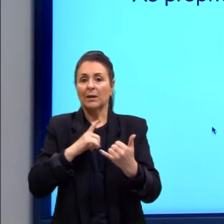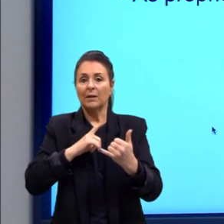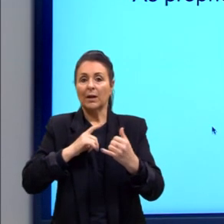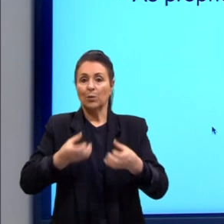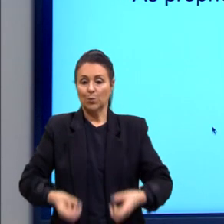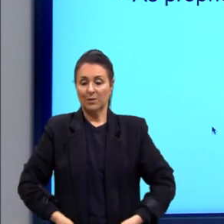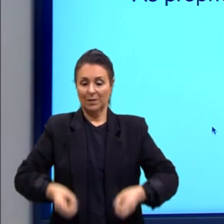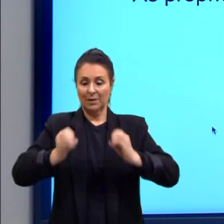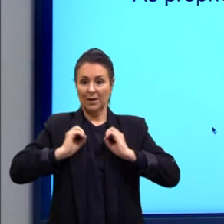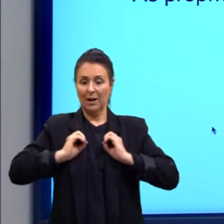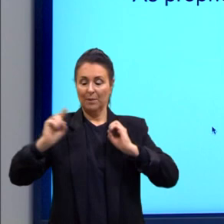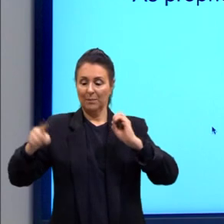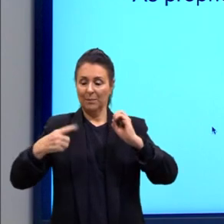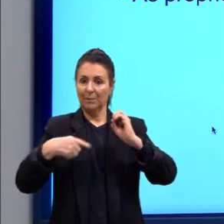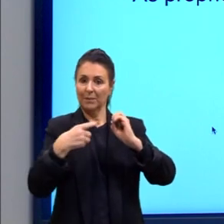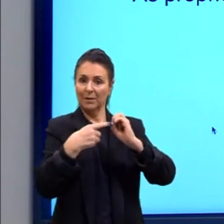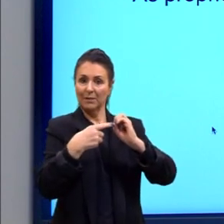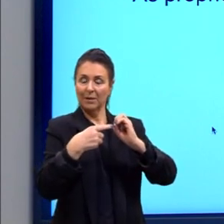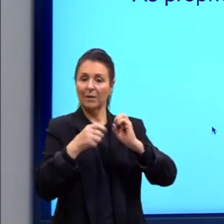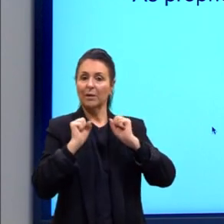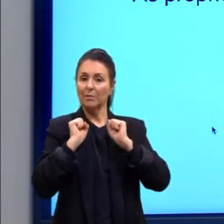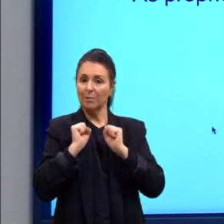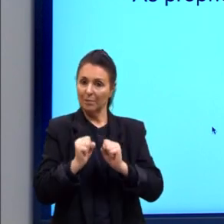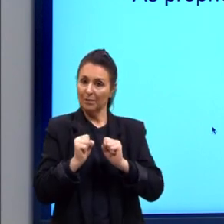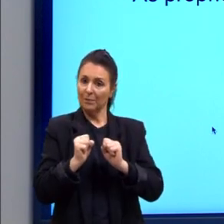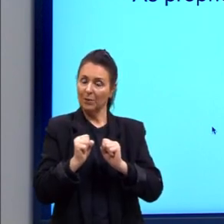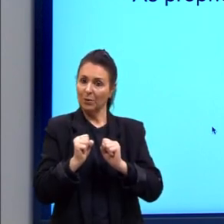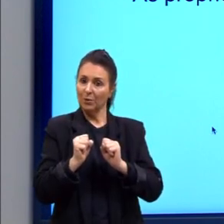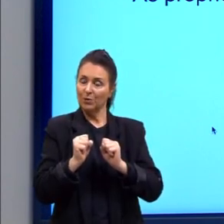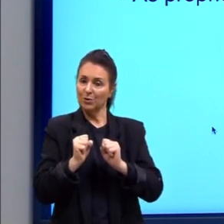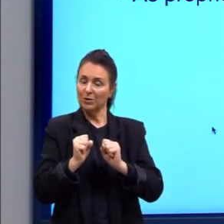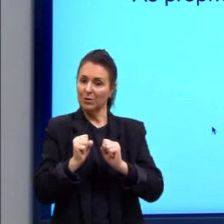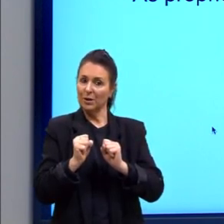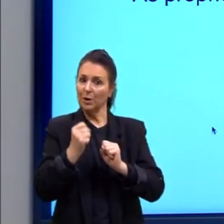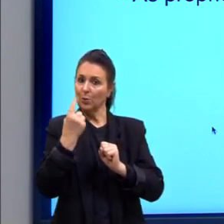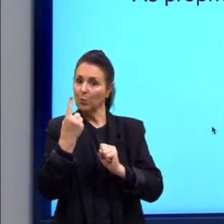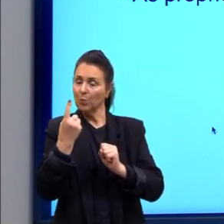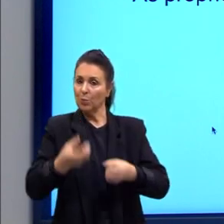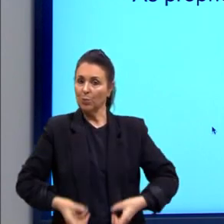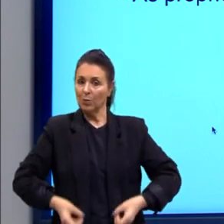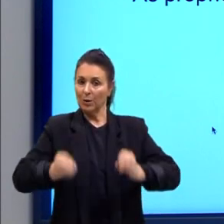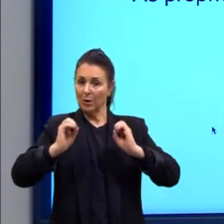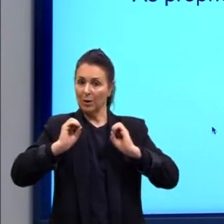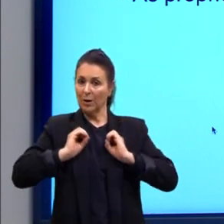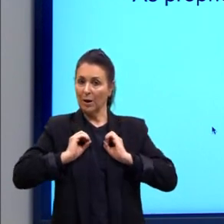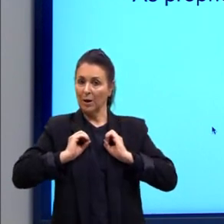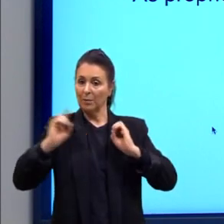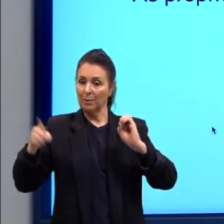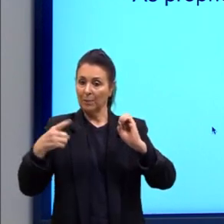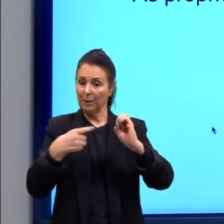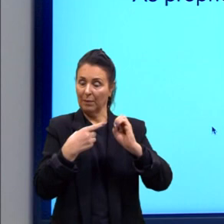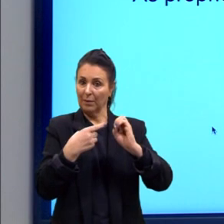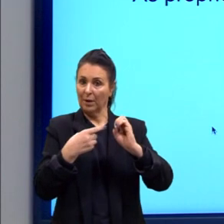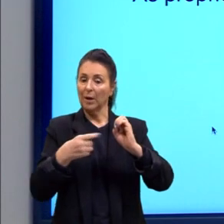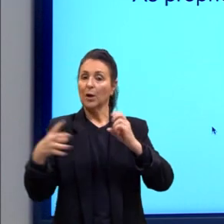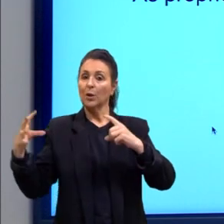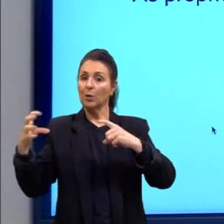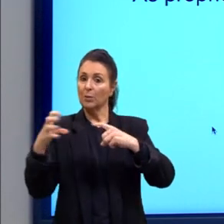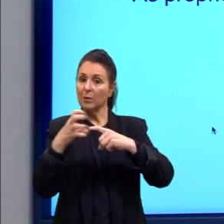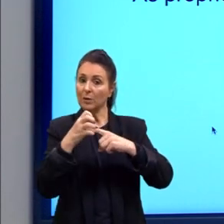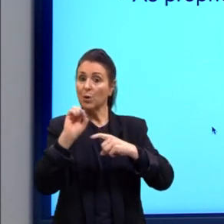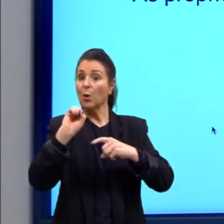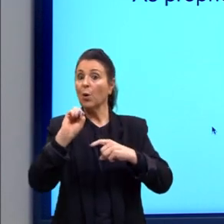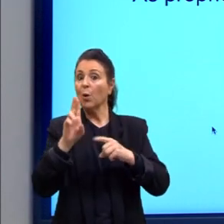gametas e aí pode ser pego o gameta dominante ou recessivo lá na fecundação.